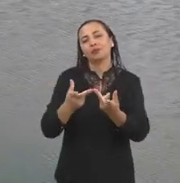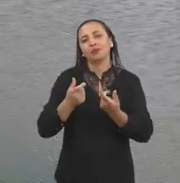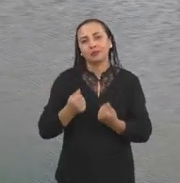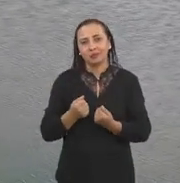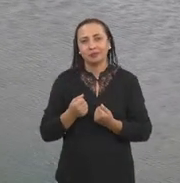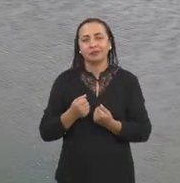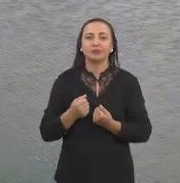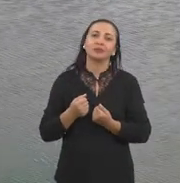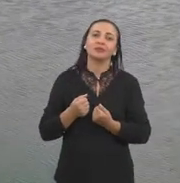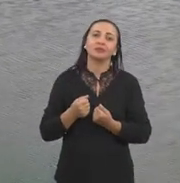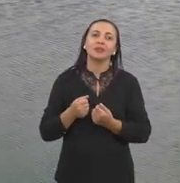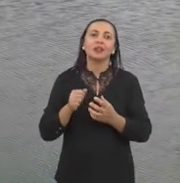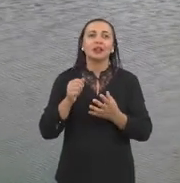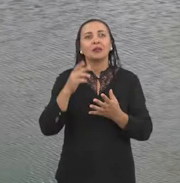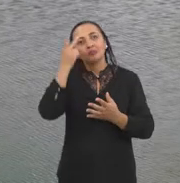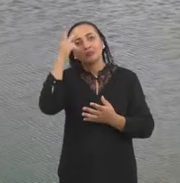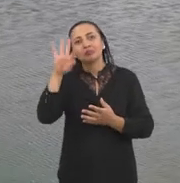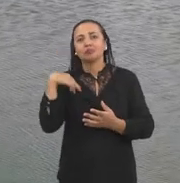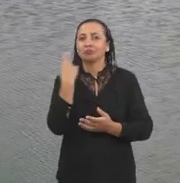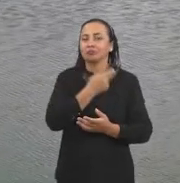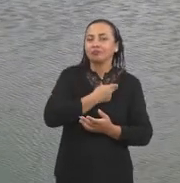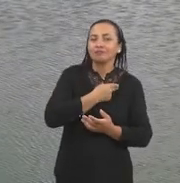melhor qualidade